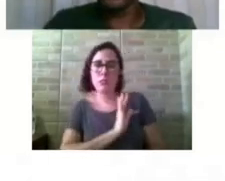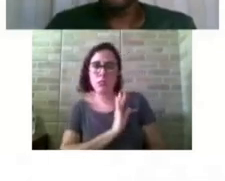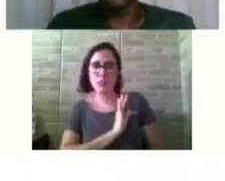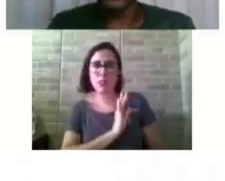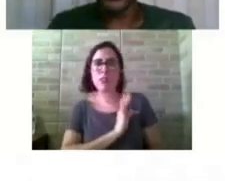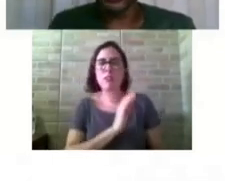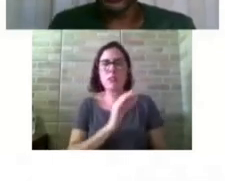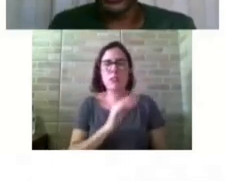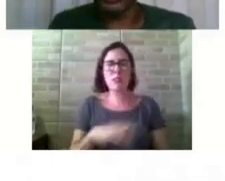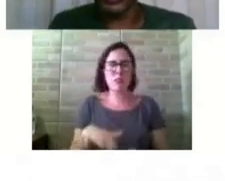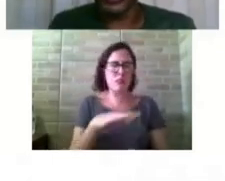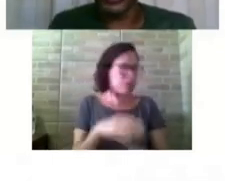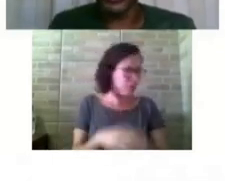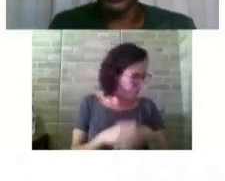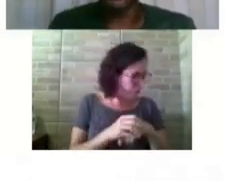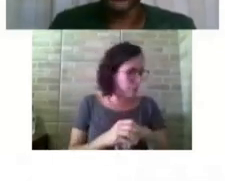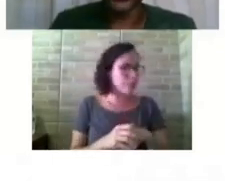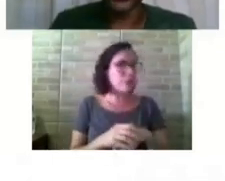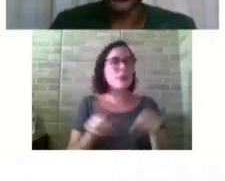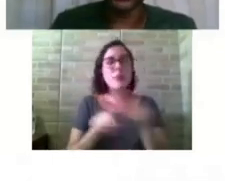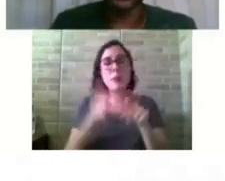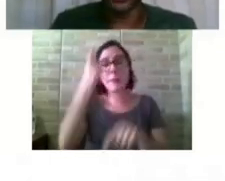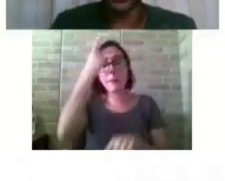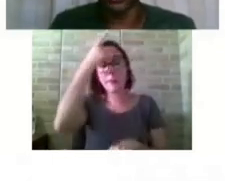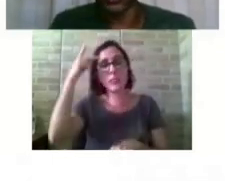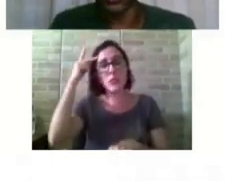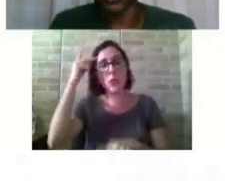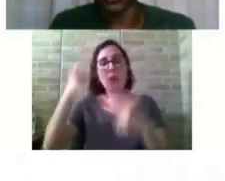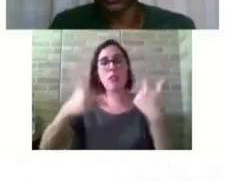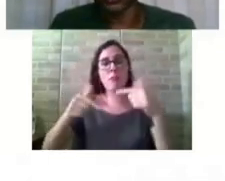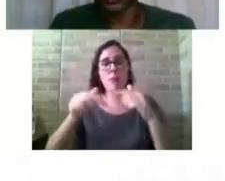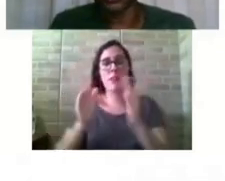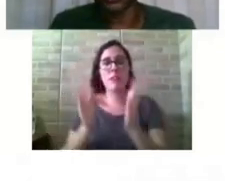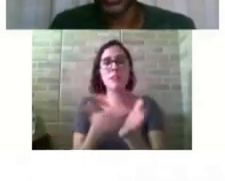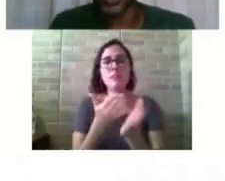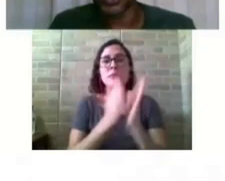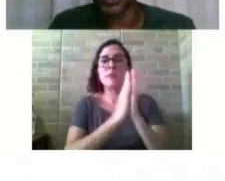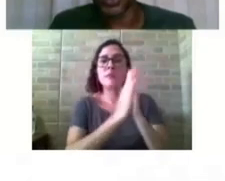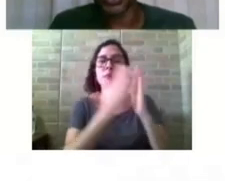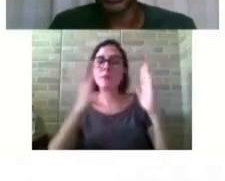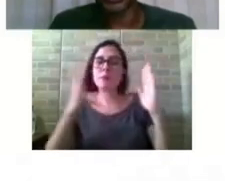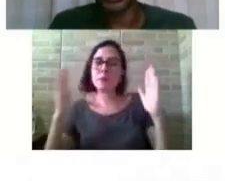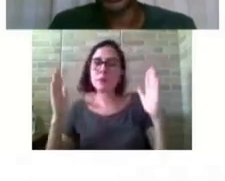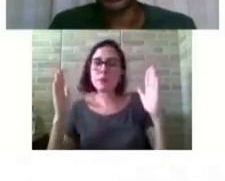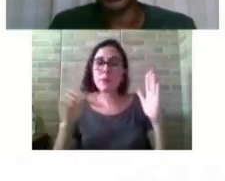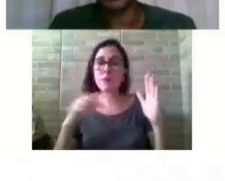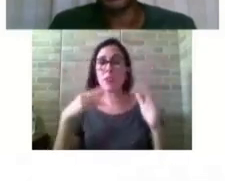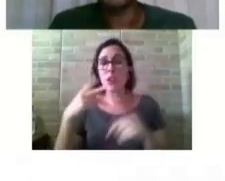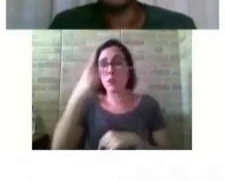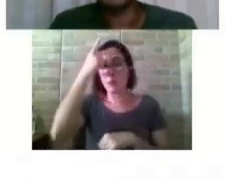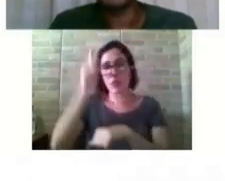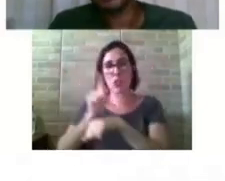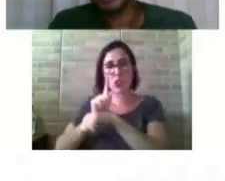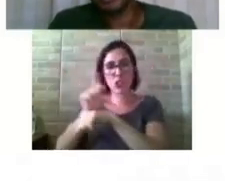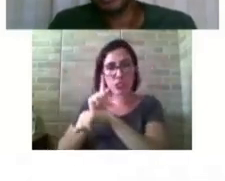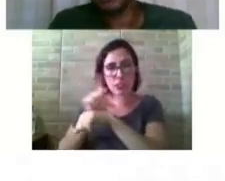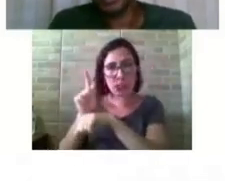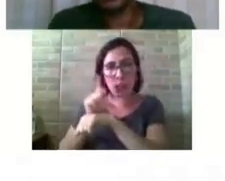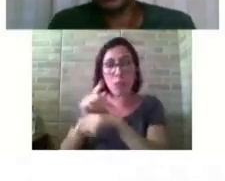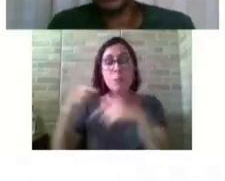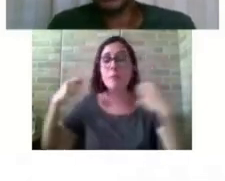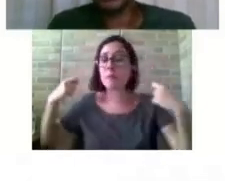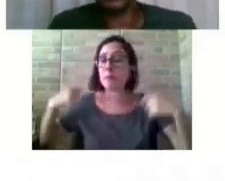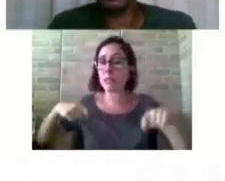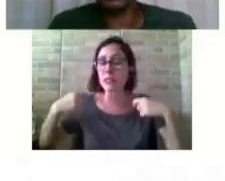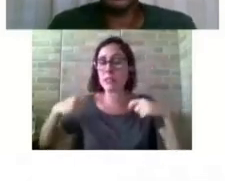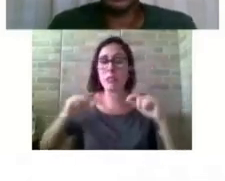servidor que trabalha na biblioteca, o docente, o gestor de que a gente precisa ter um olhar